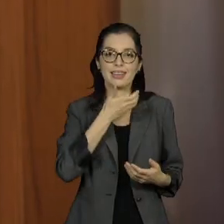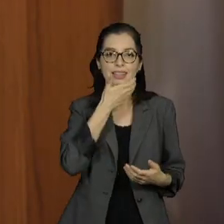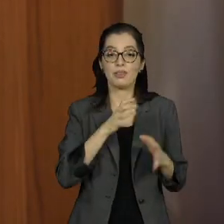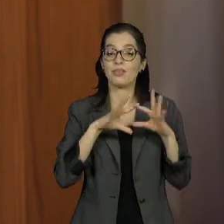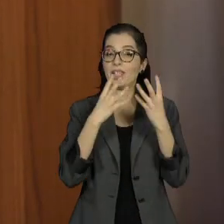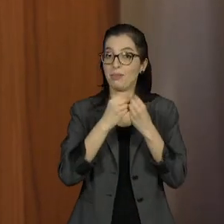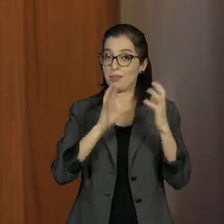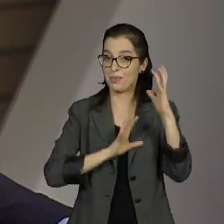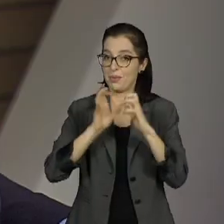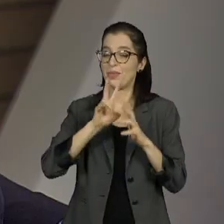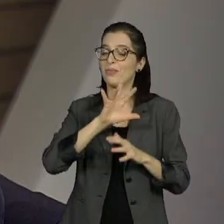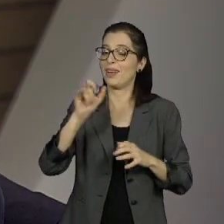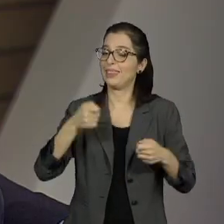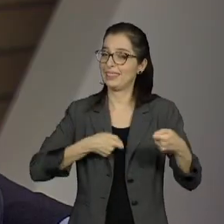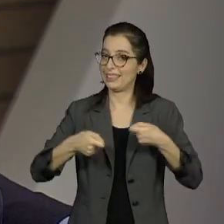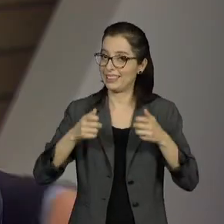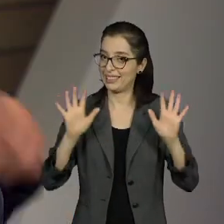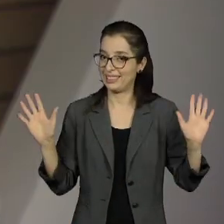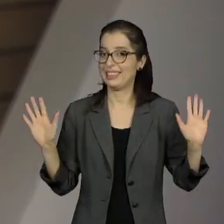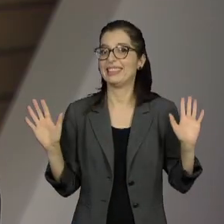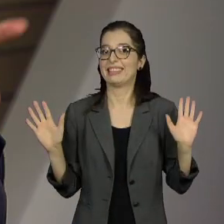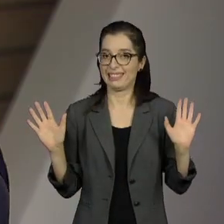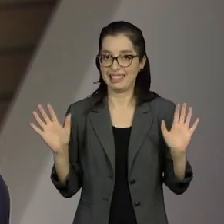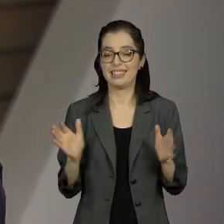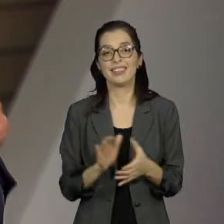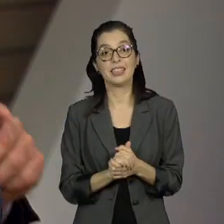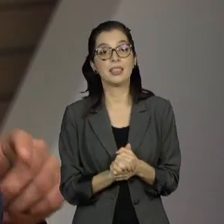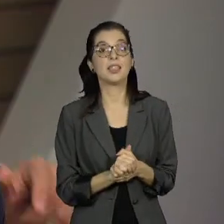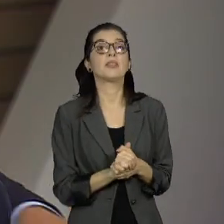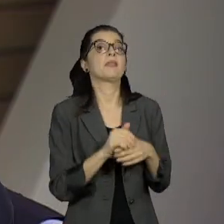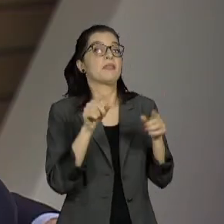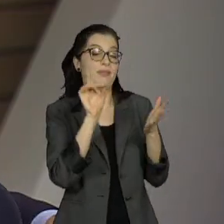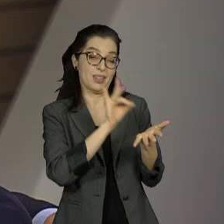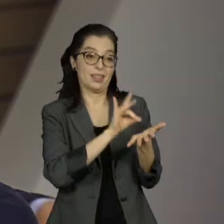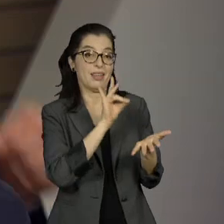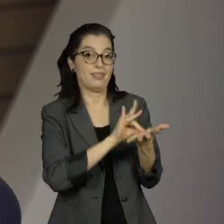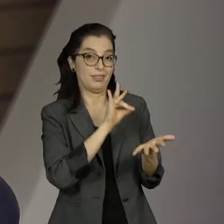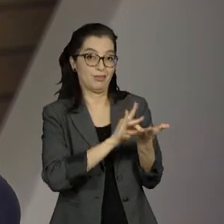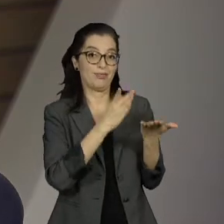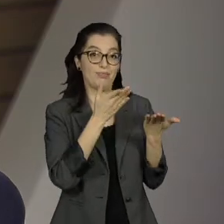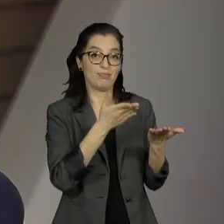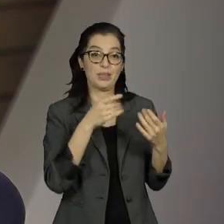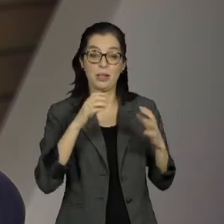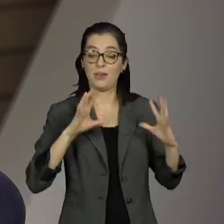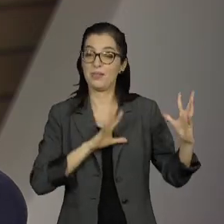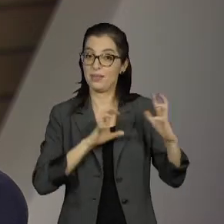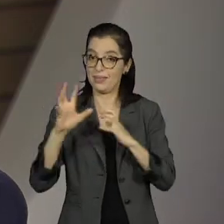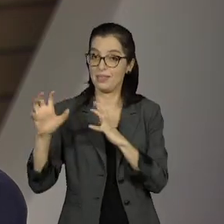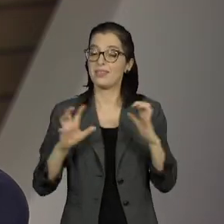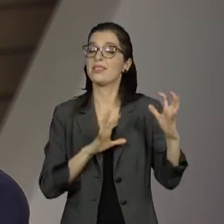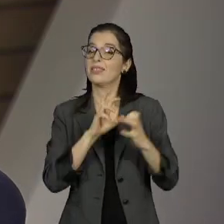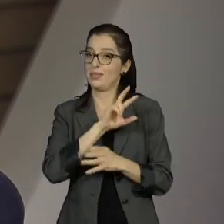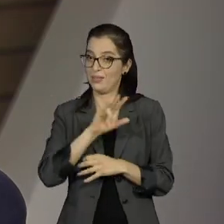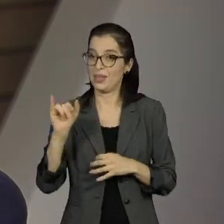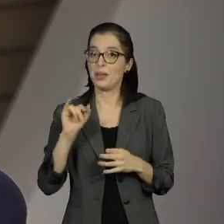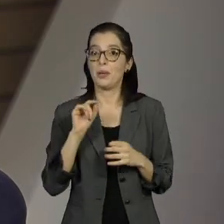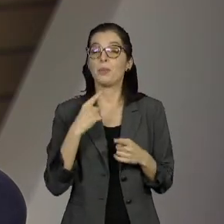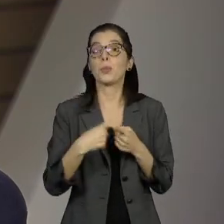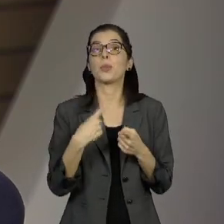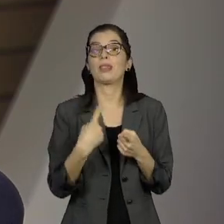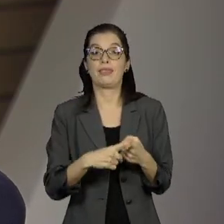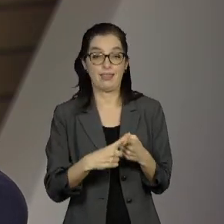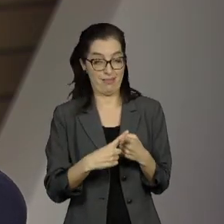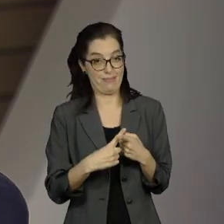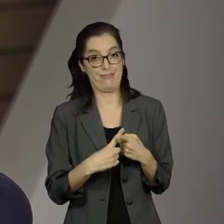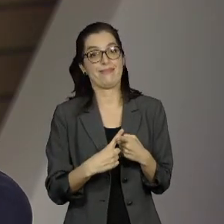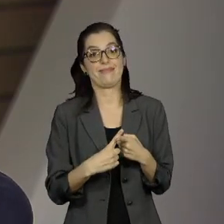muito dura lá. É isso que eu ia falar, Rodrigo. gente estava falando aqui das campanhas que se acirraram, ainda mais quando você tem ali uma situação de empate ou